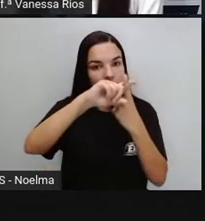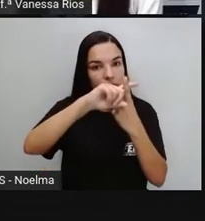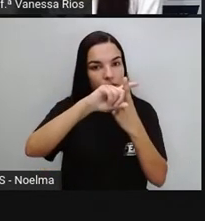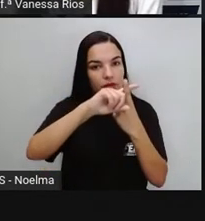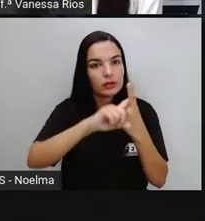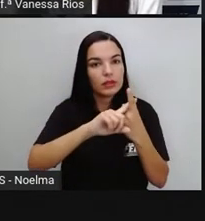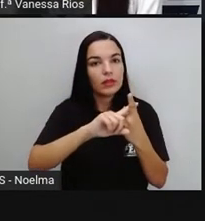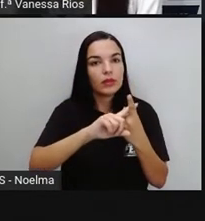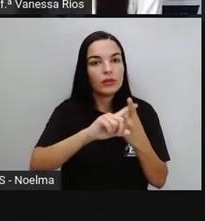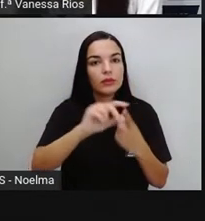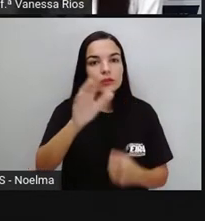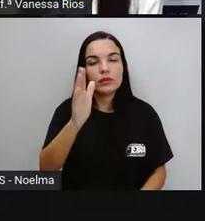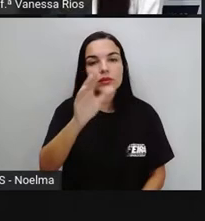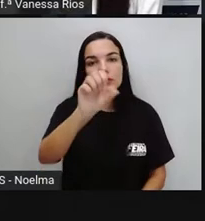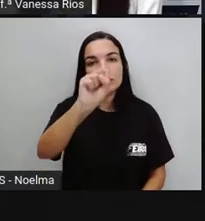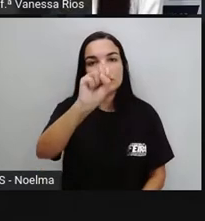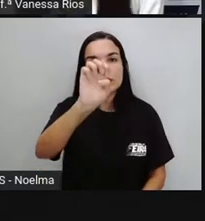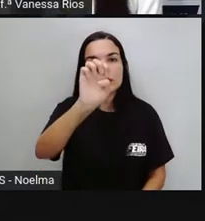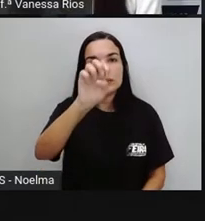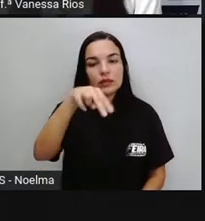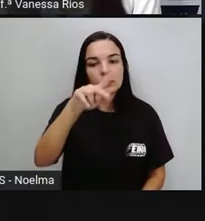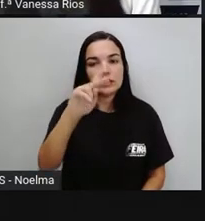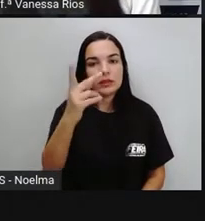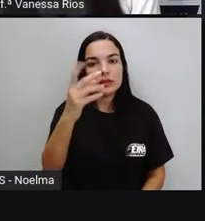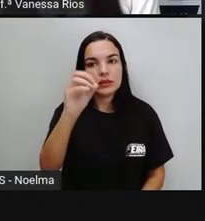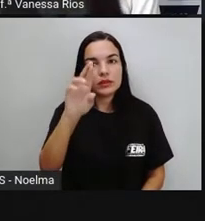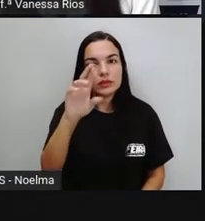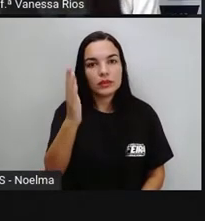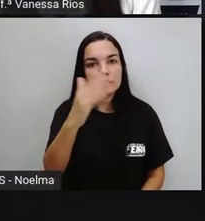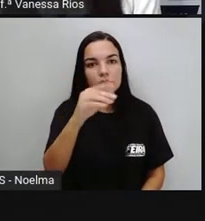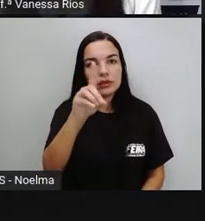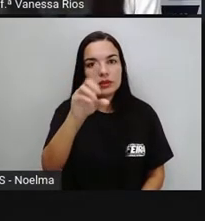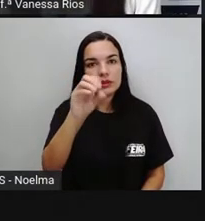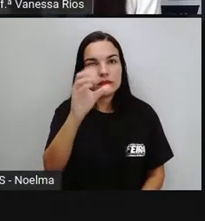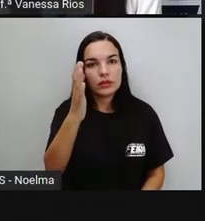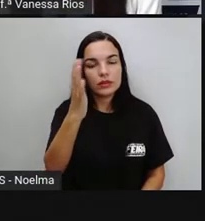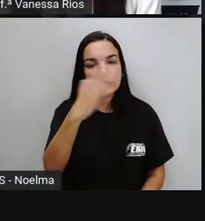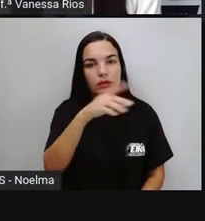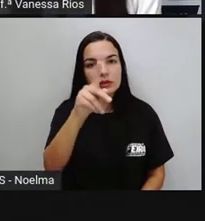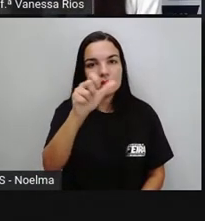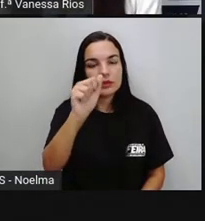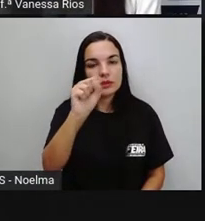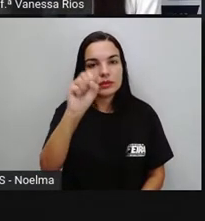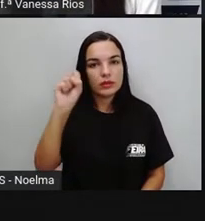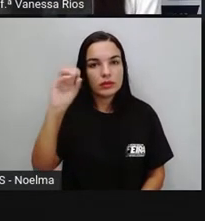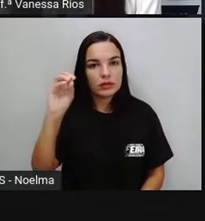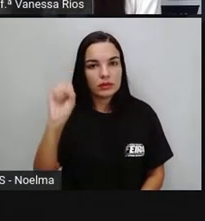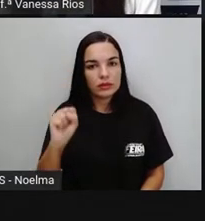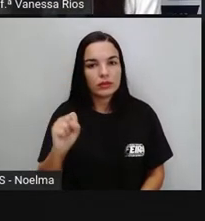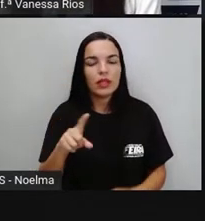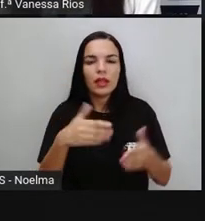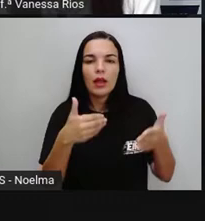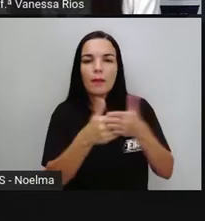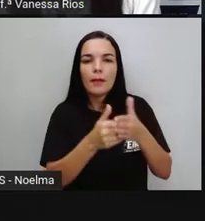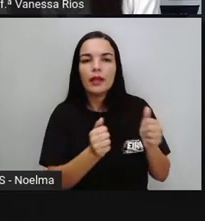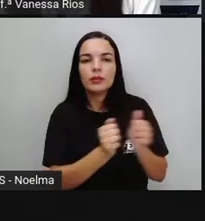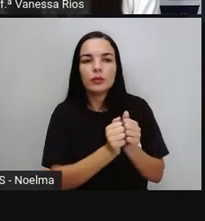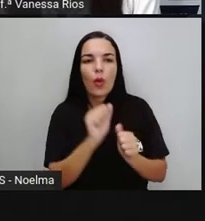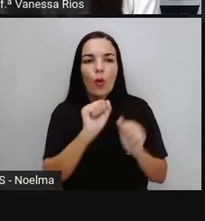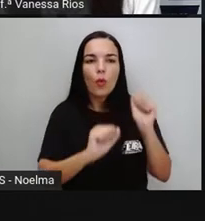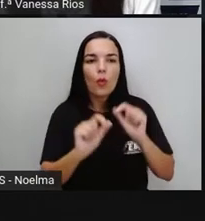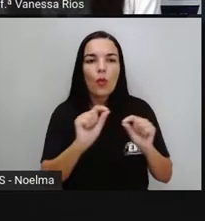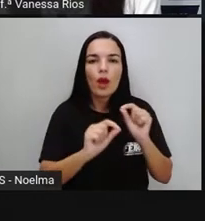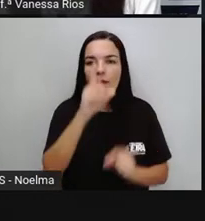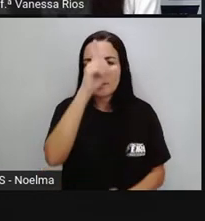da Igreja Senhor dos Passos. E ao lado, bem próxima da construção da Igreja Senhor dos Passos, tem o